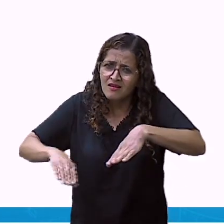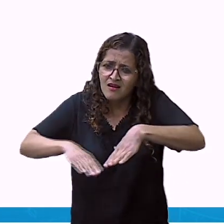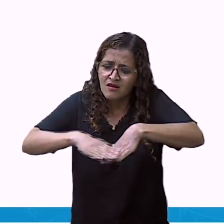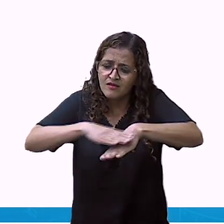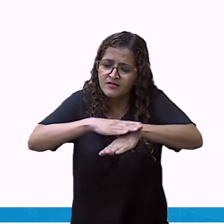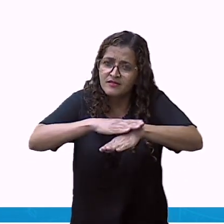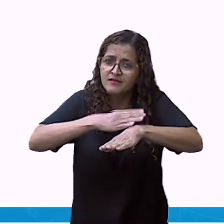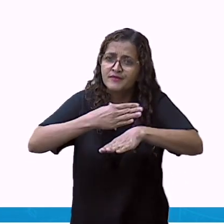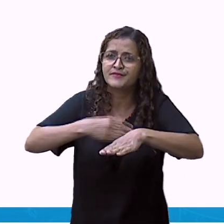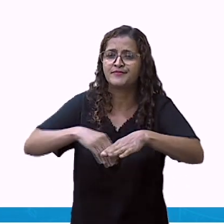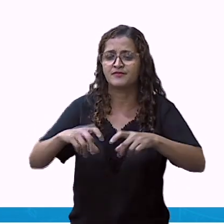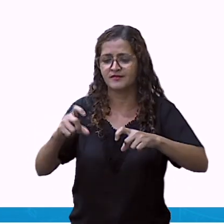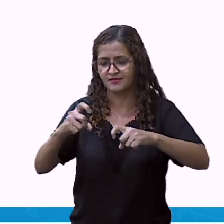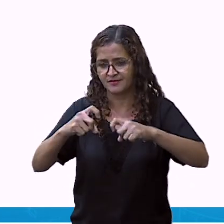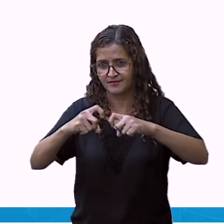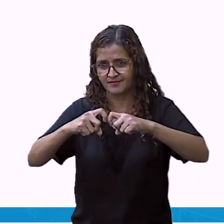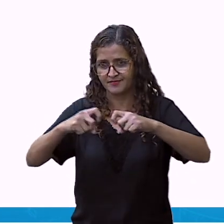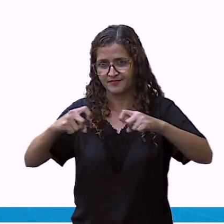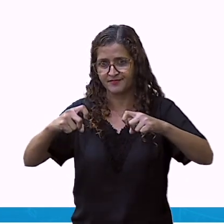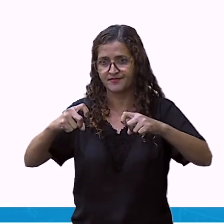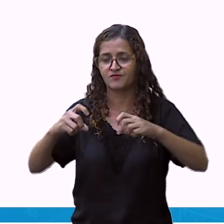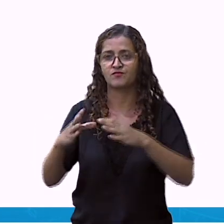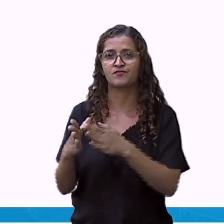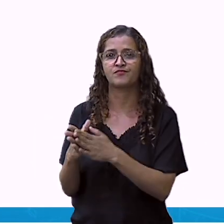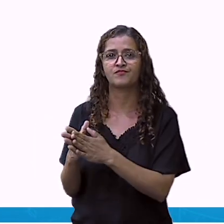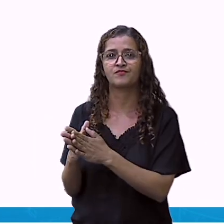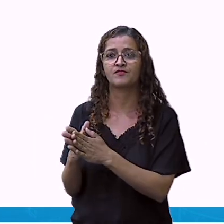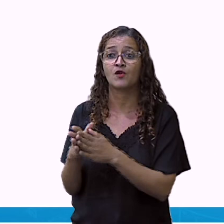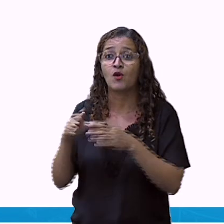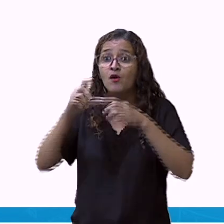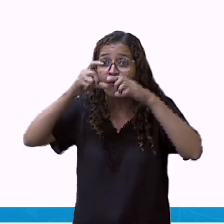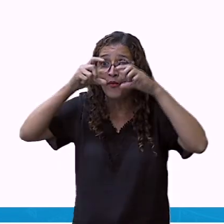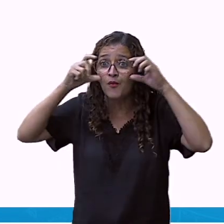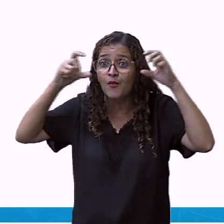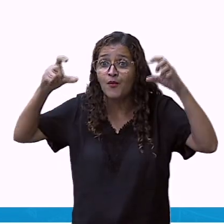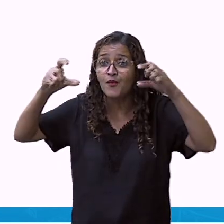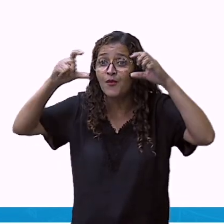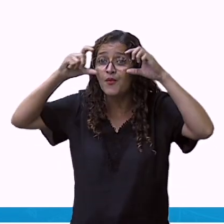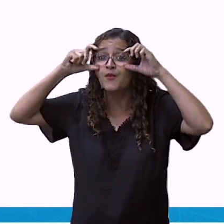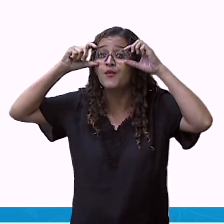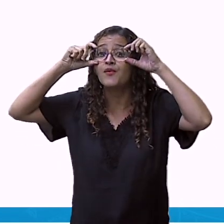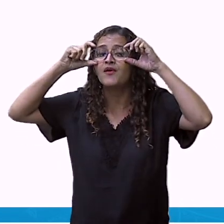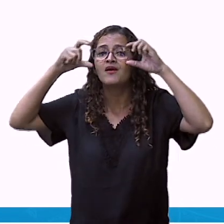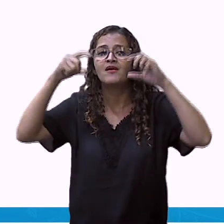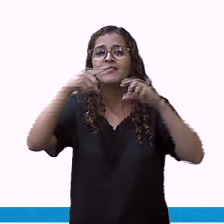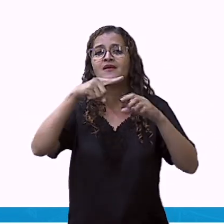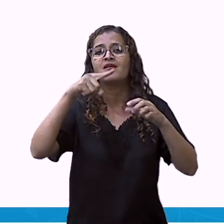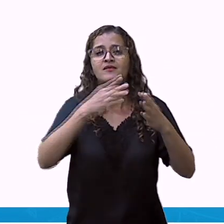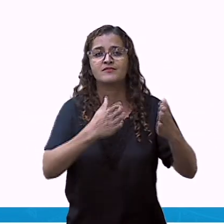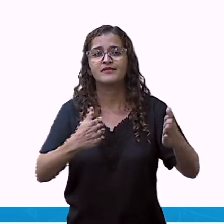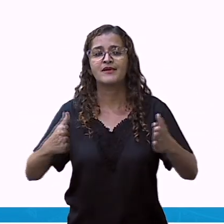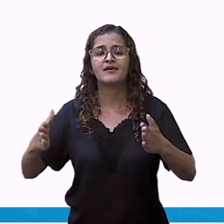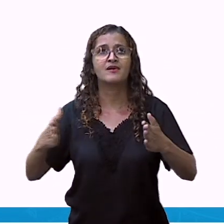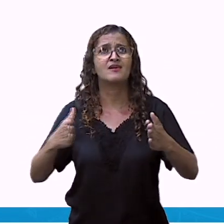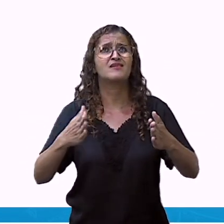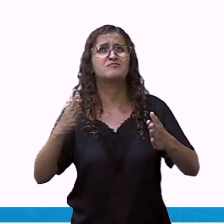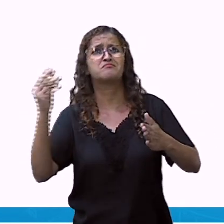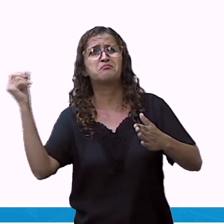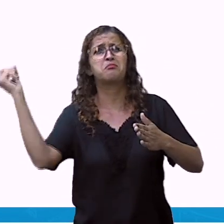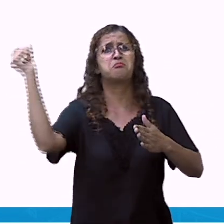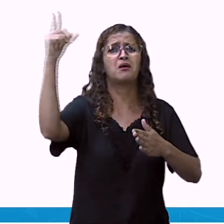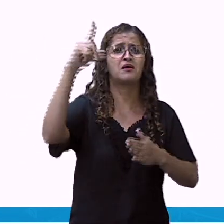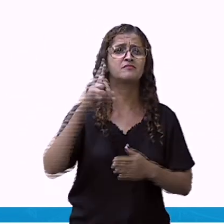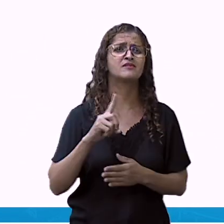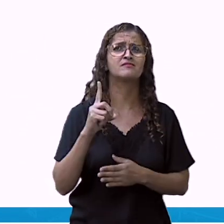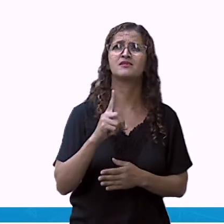meia para nos aquecermos. E o óculos? No verão, porque quando a gente sai à rua, que o sol está quente,